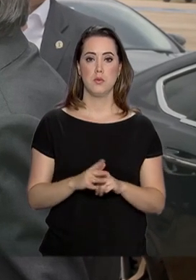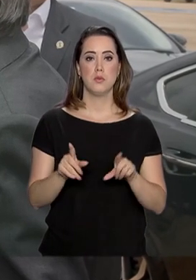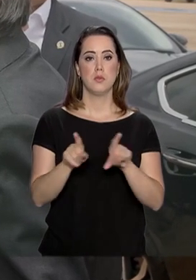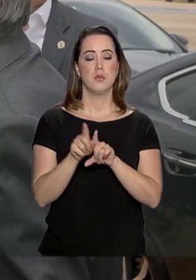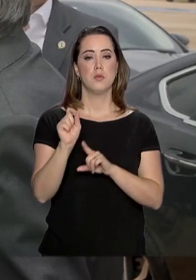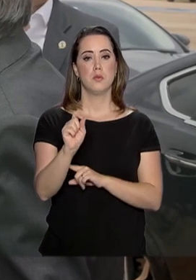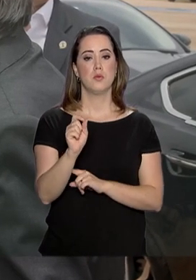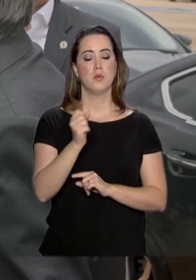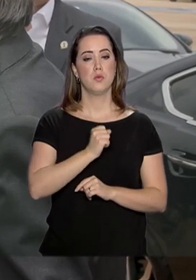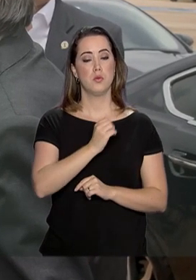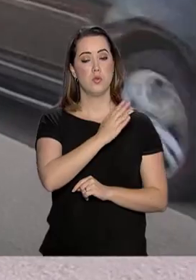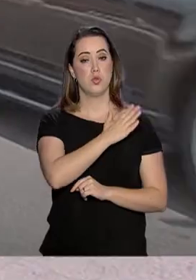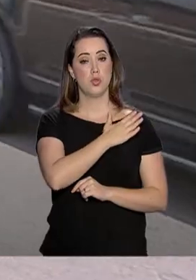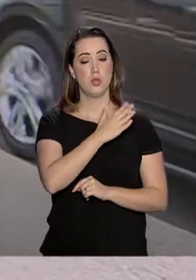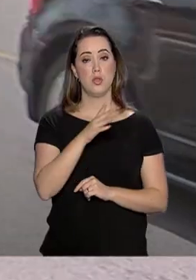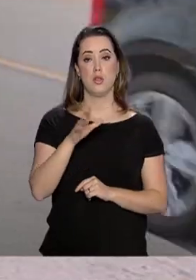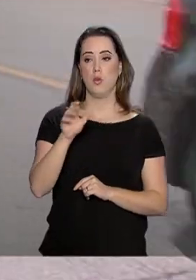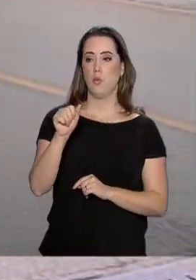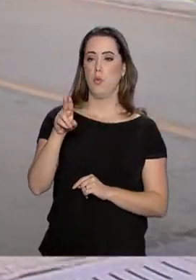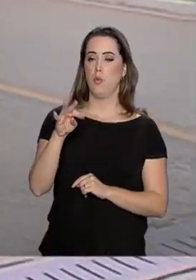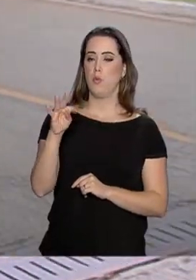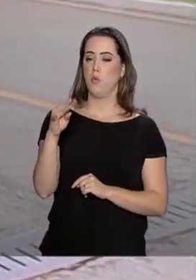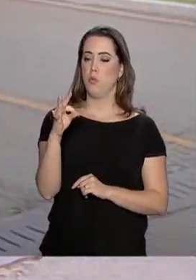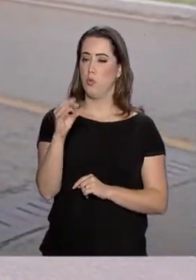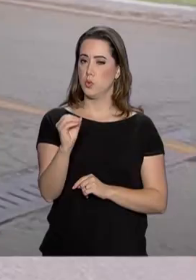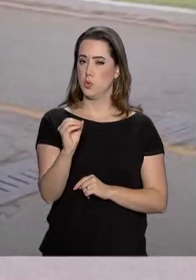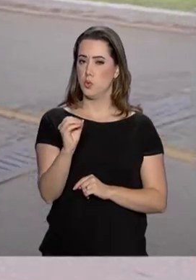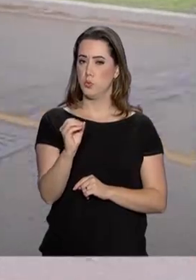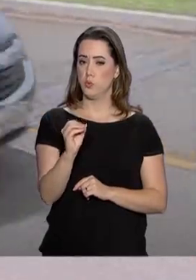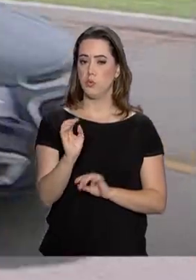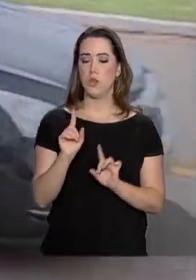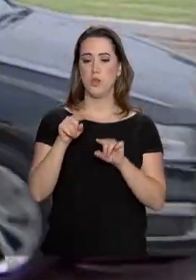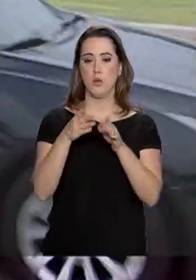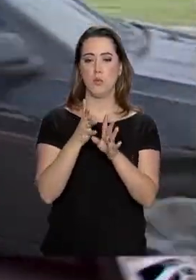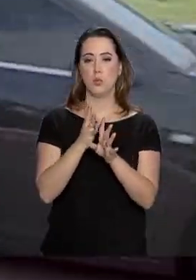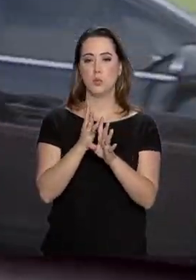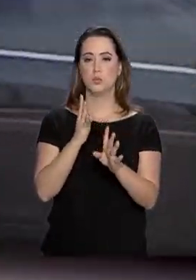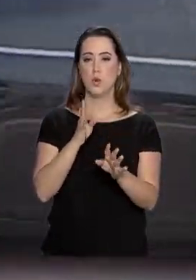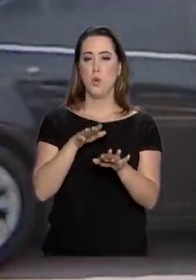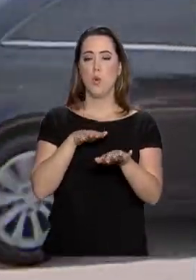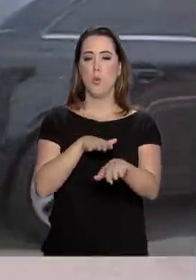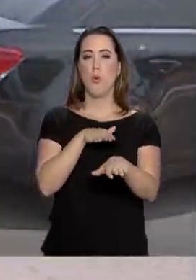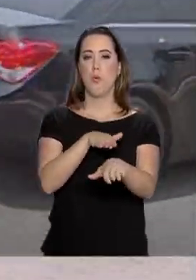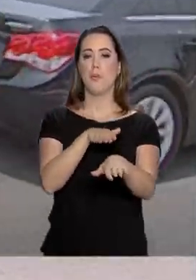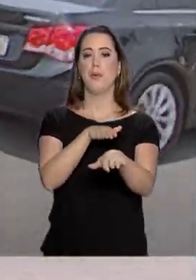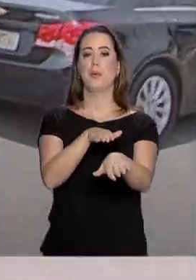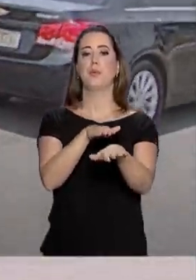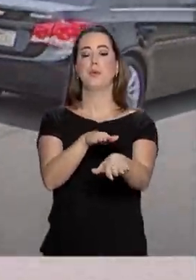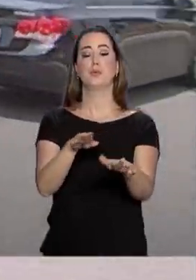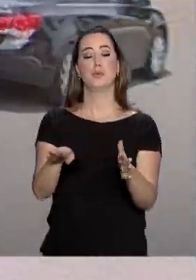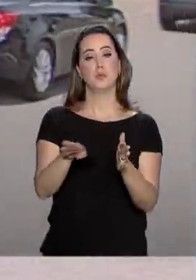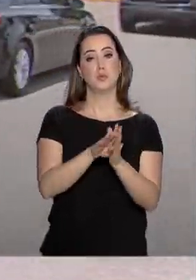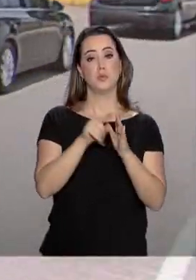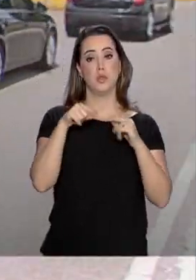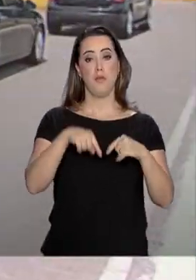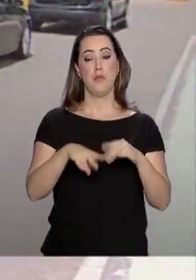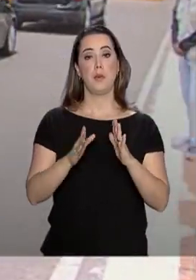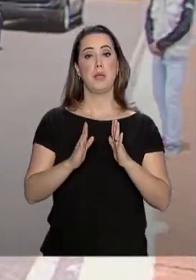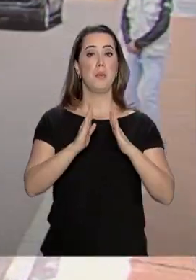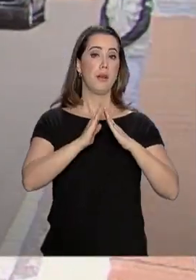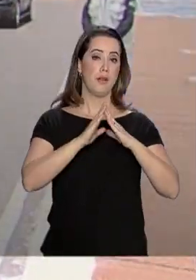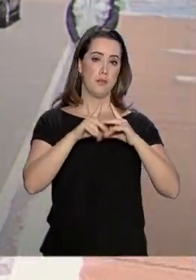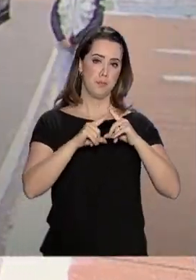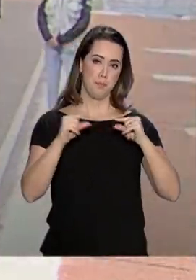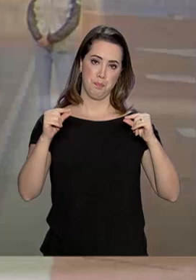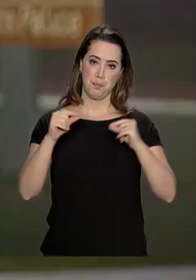GSI, o general Augusto Heleno. Em seguida, o comboio seguiu até aqui, onde eu estou, no Palácio da Alvorada.